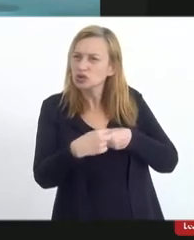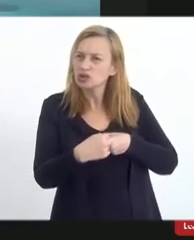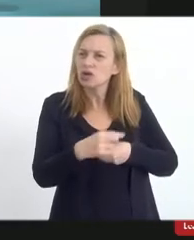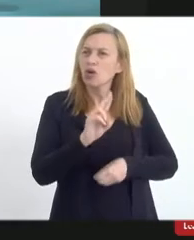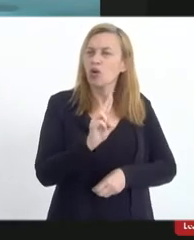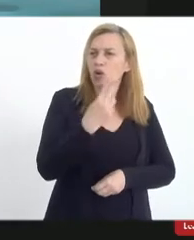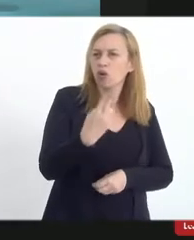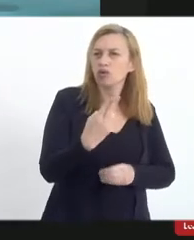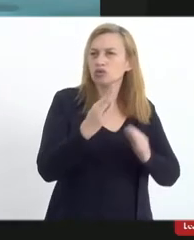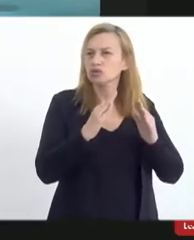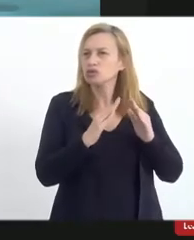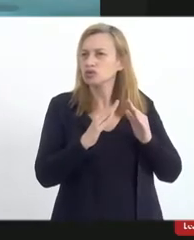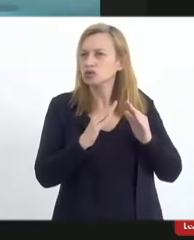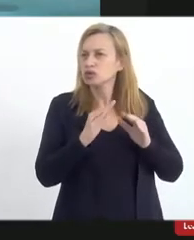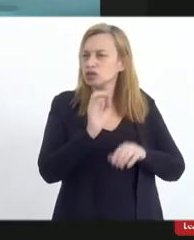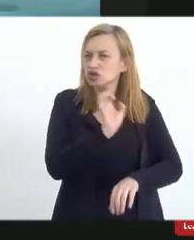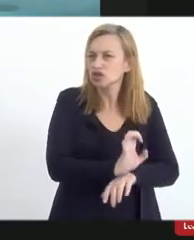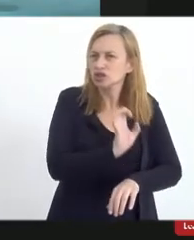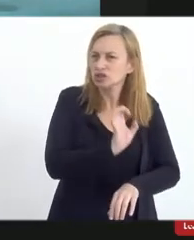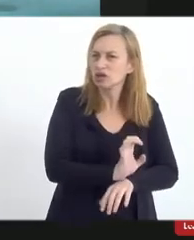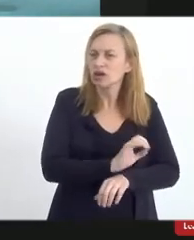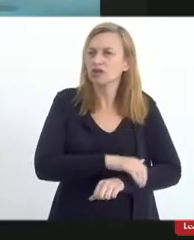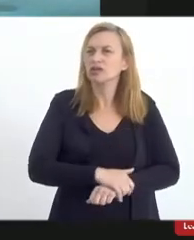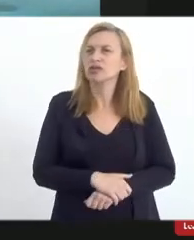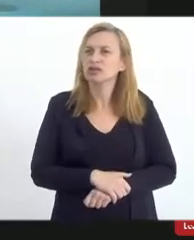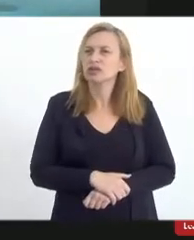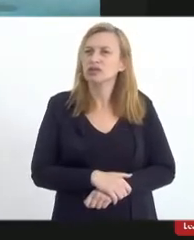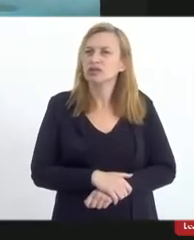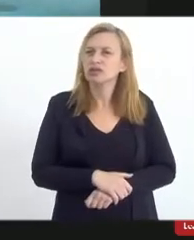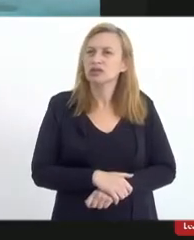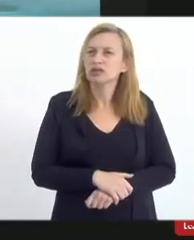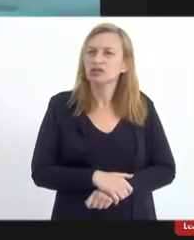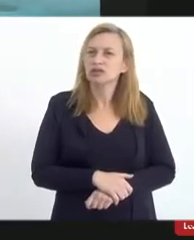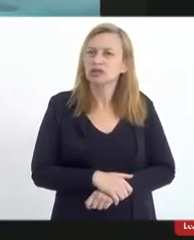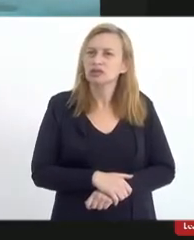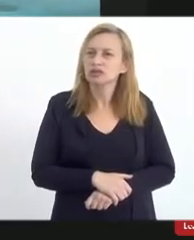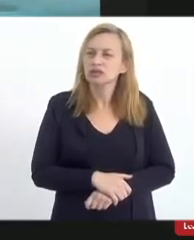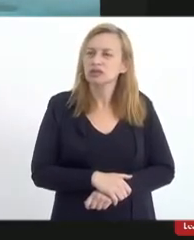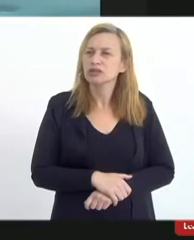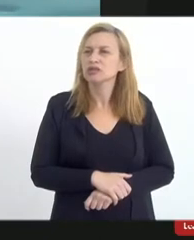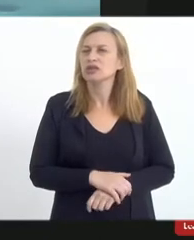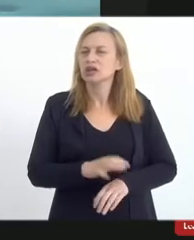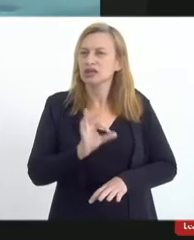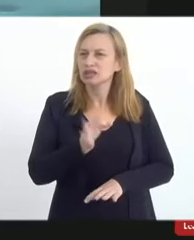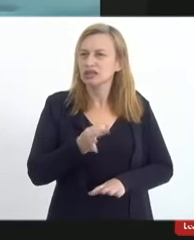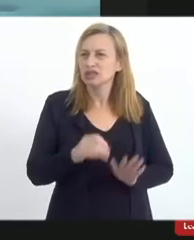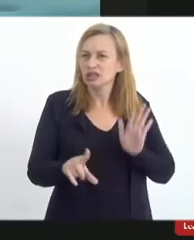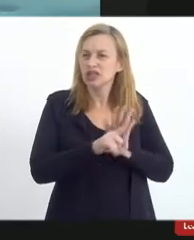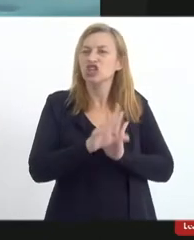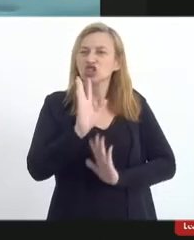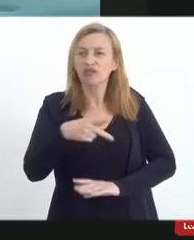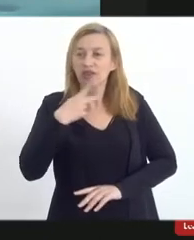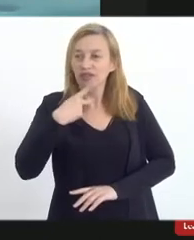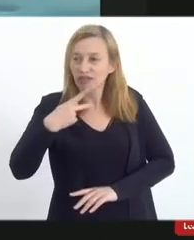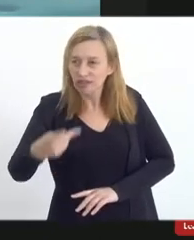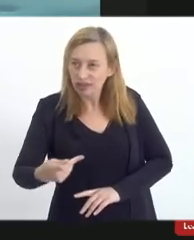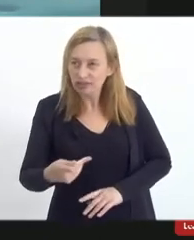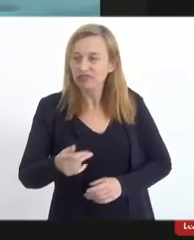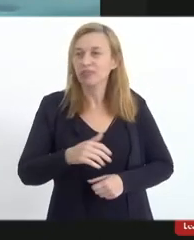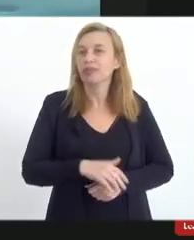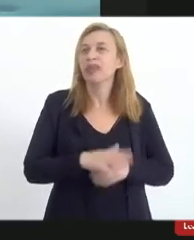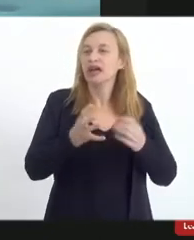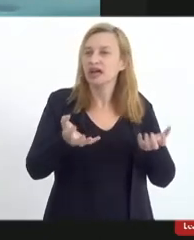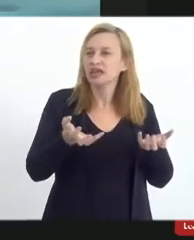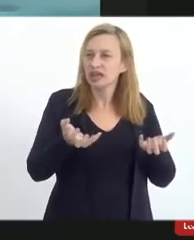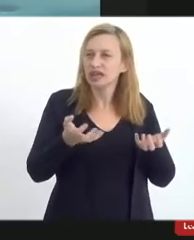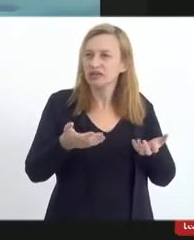estaduais da utilização da efetividade que eu falei. Então, já falei demais, quero